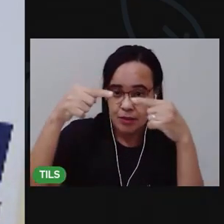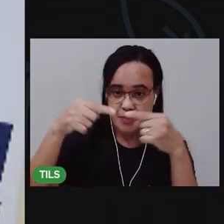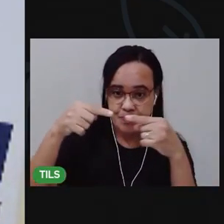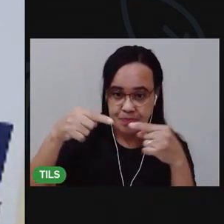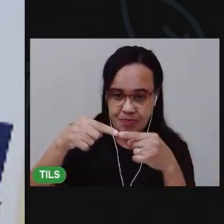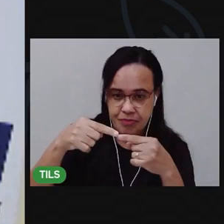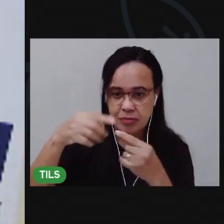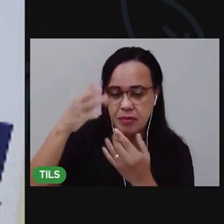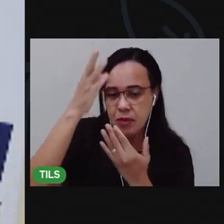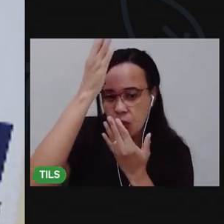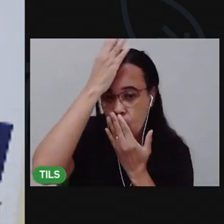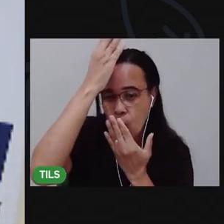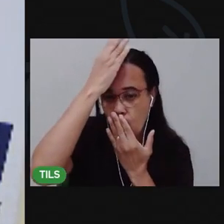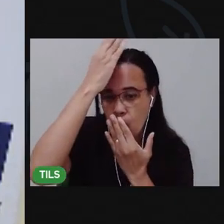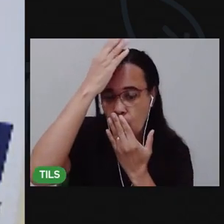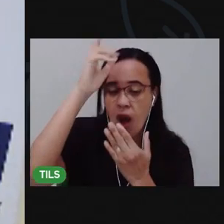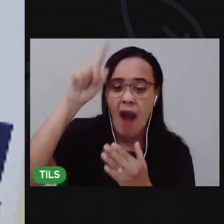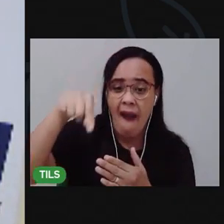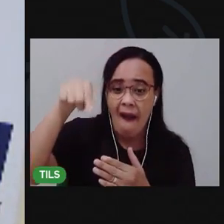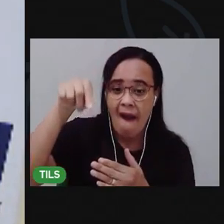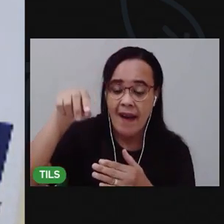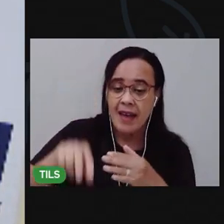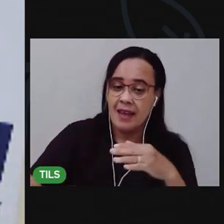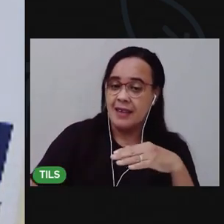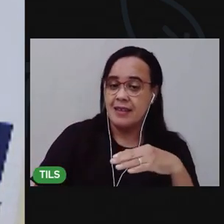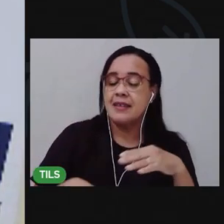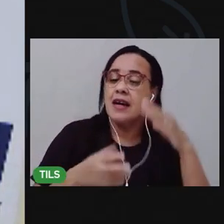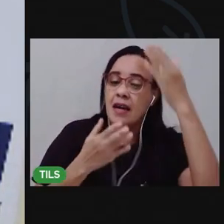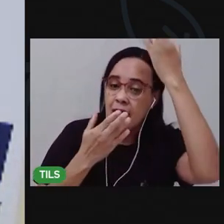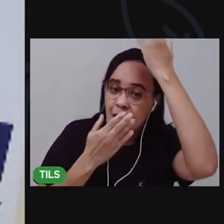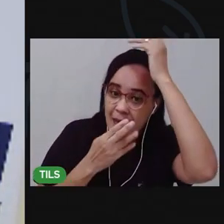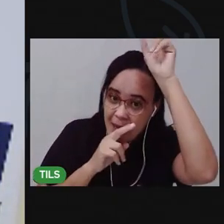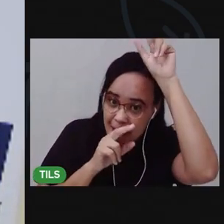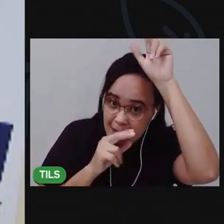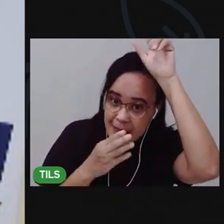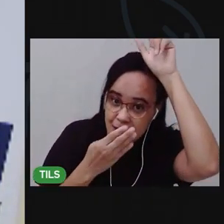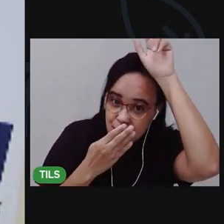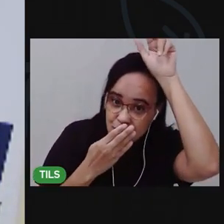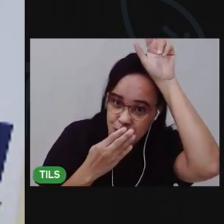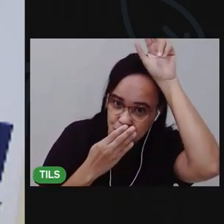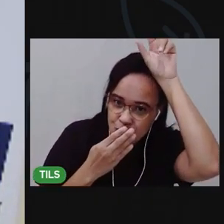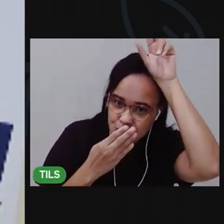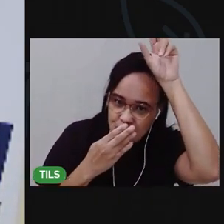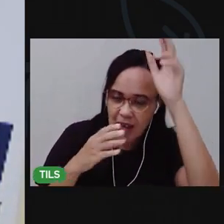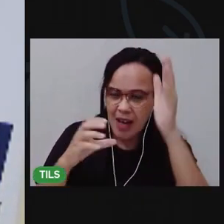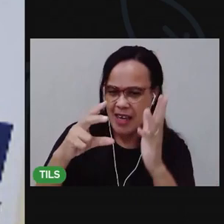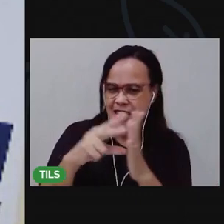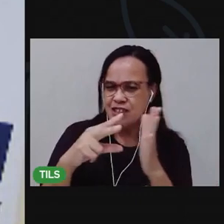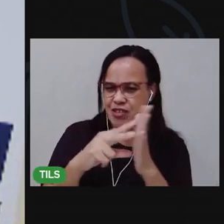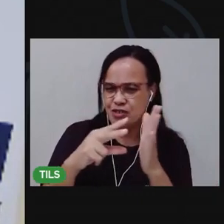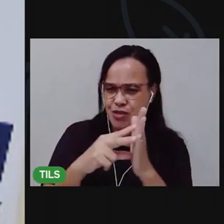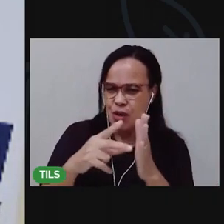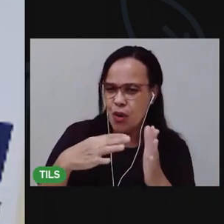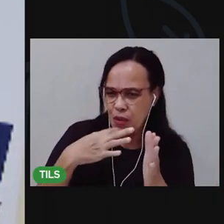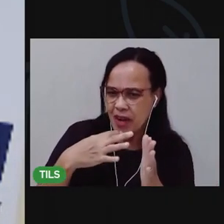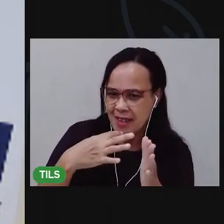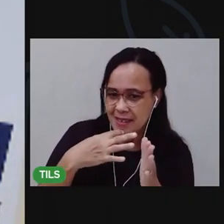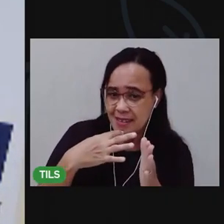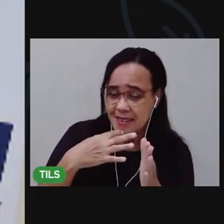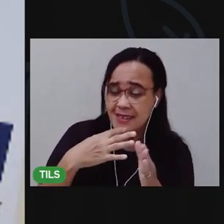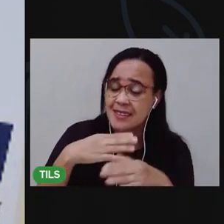povo, né? O povo brasileiro, ela é diversa. Ela tem influência de povos indígenas, de povos